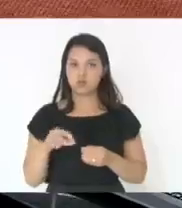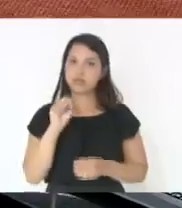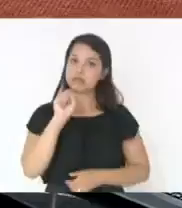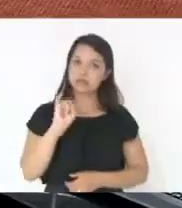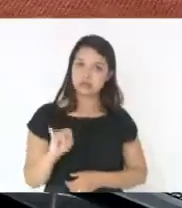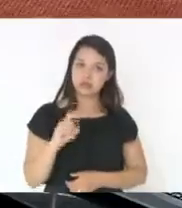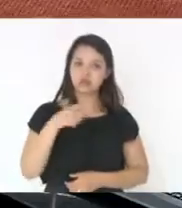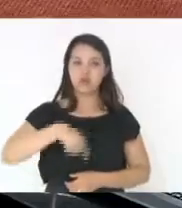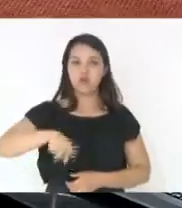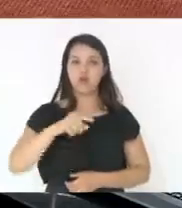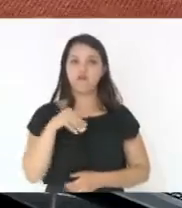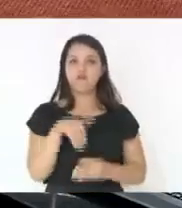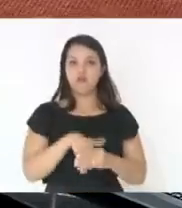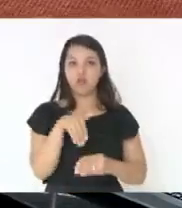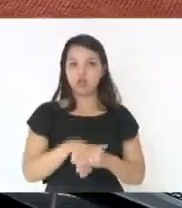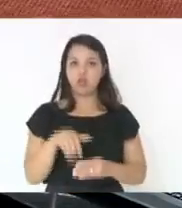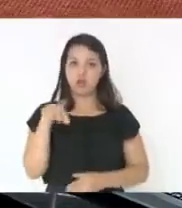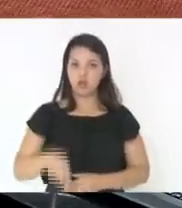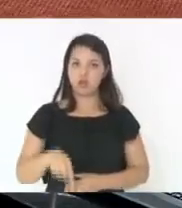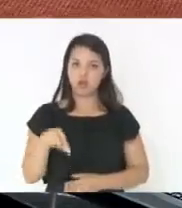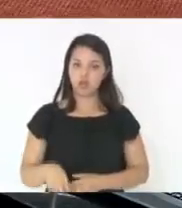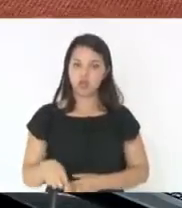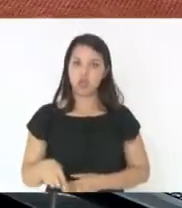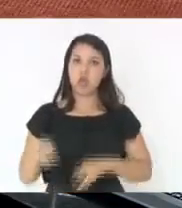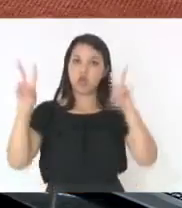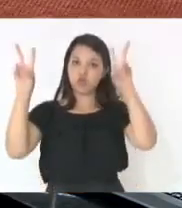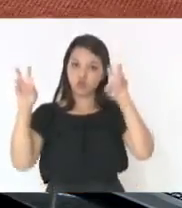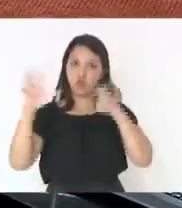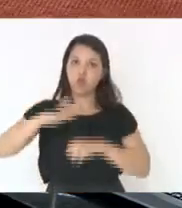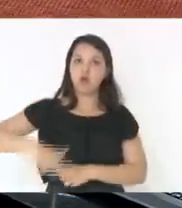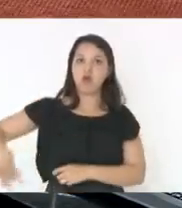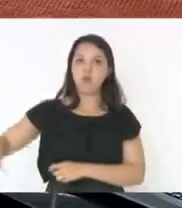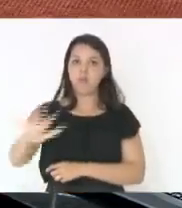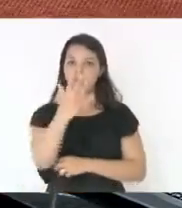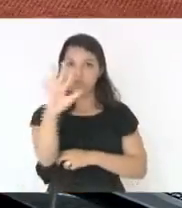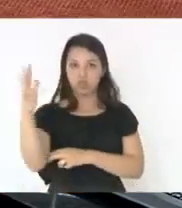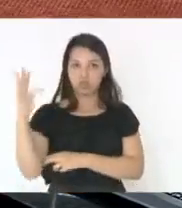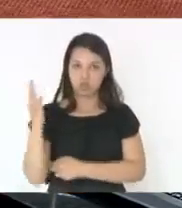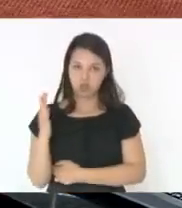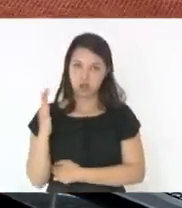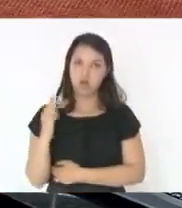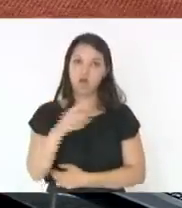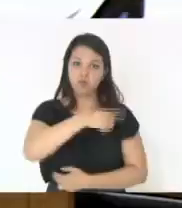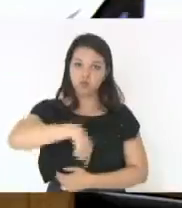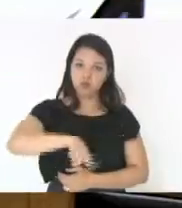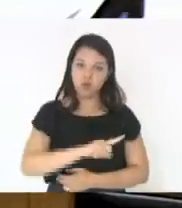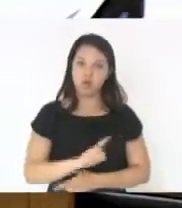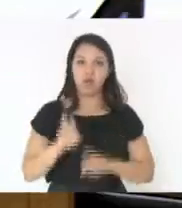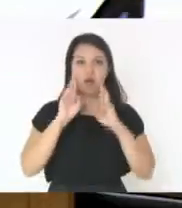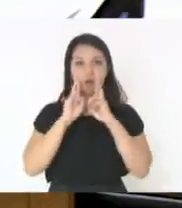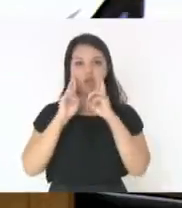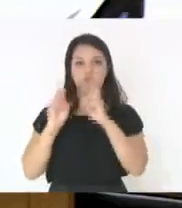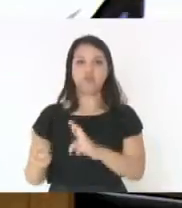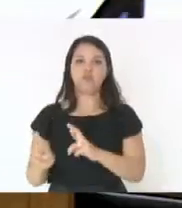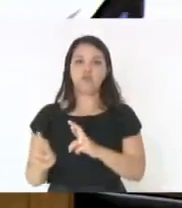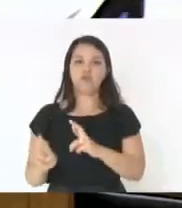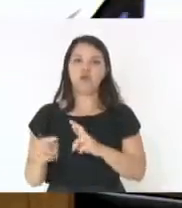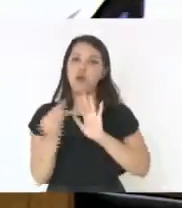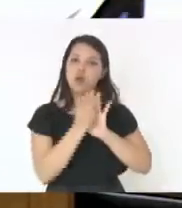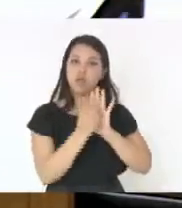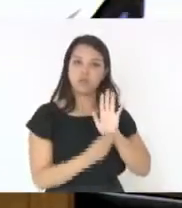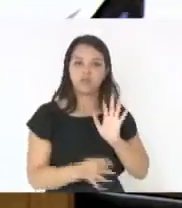aqui algo em relação à questão ambiental, nós estaríamos respondendo por regramentos jurídicos.